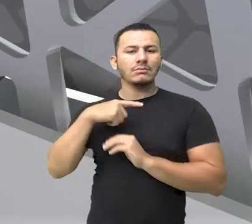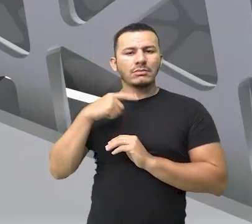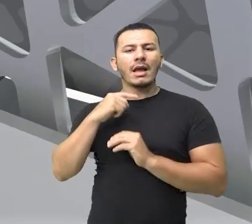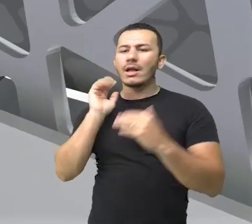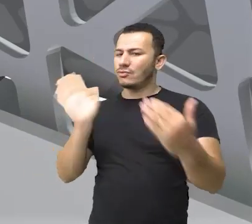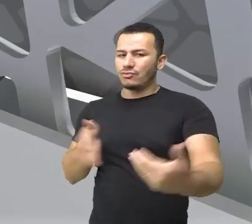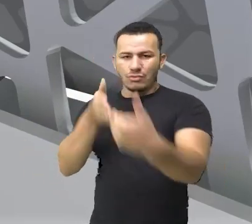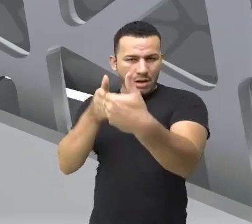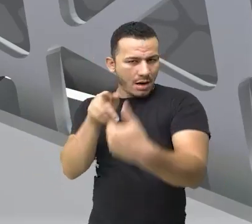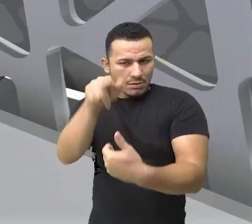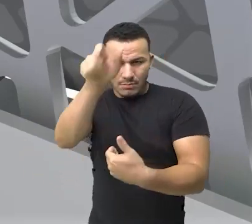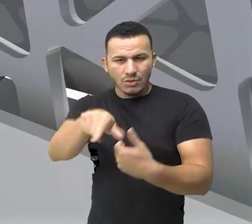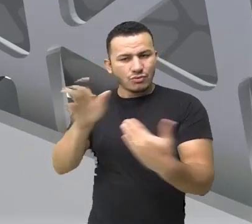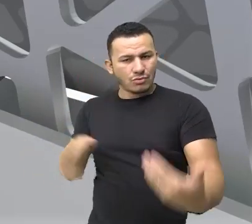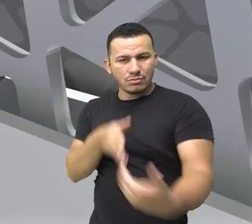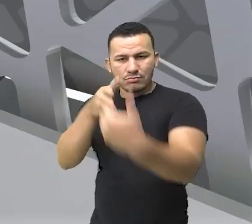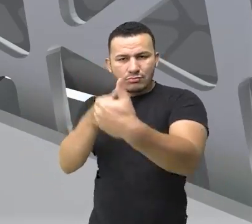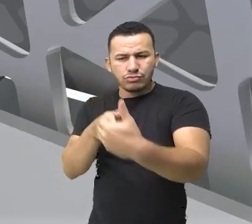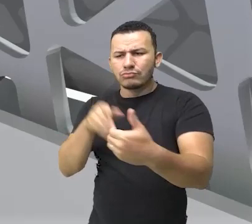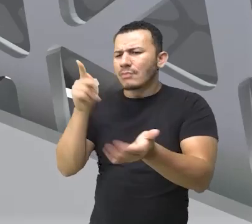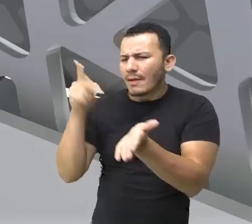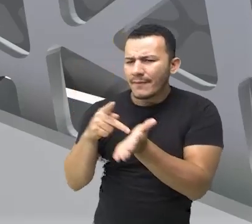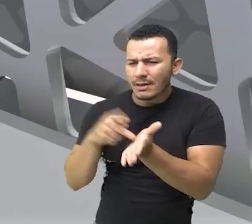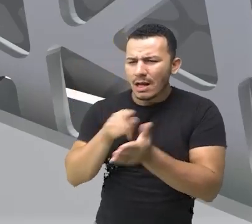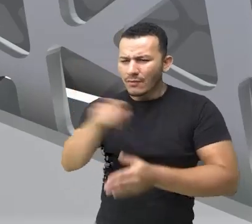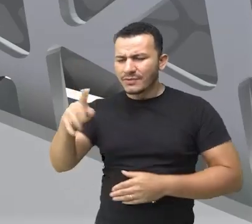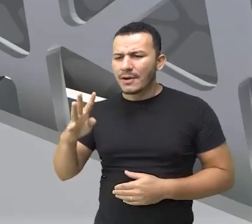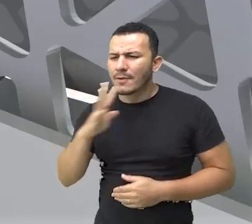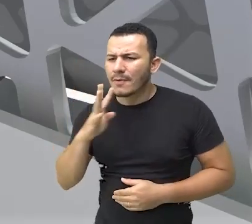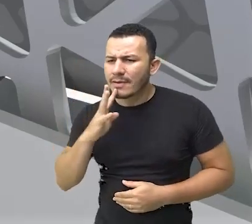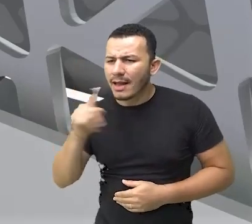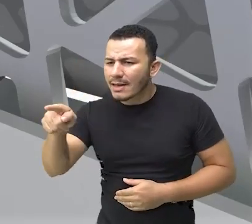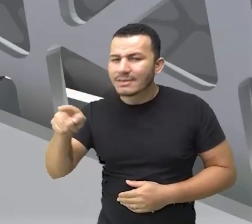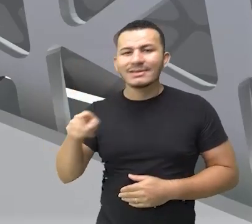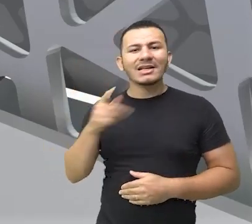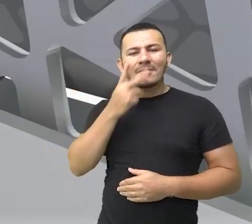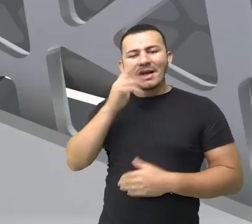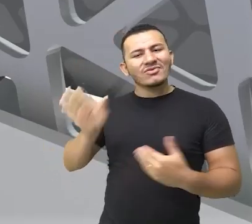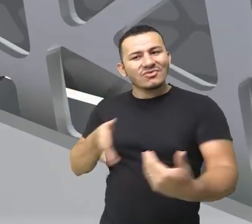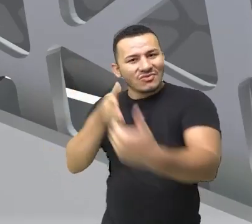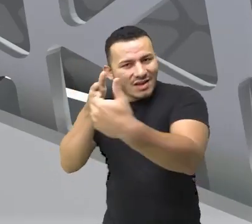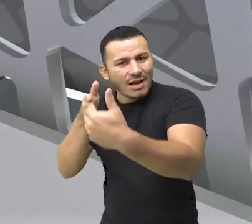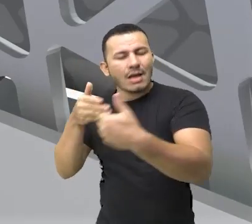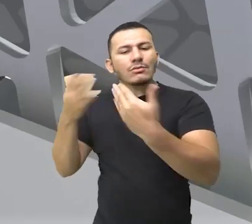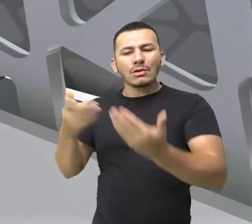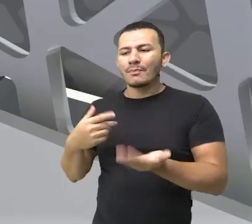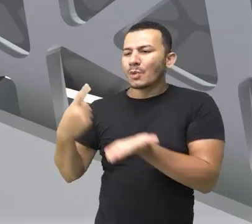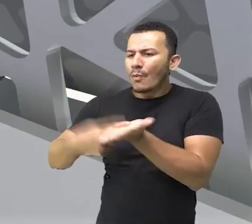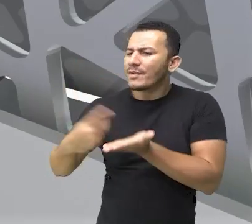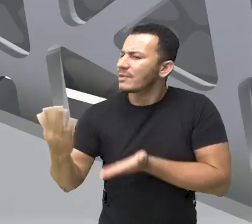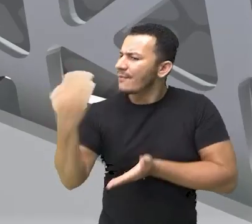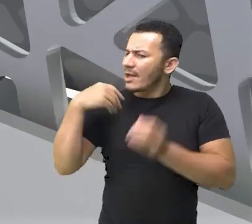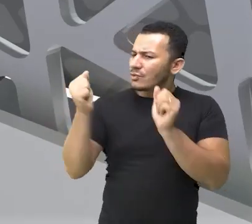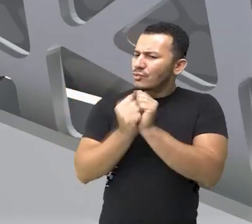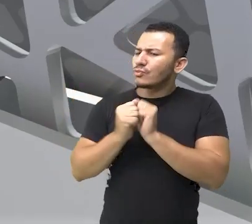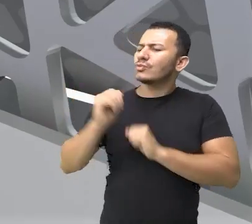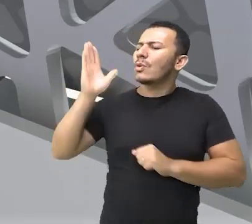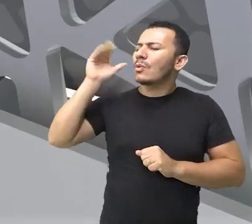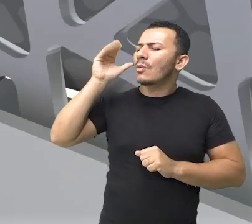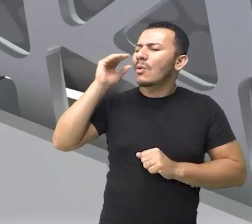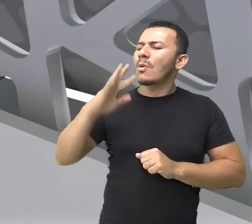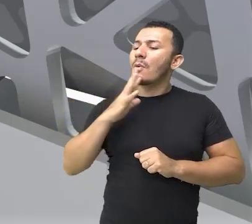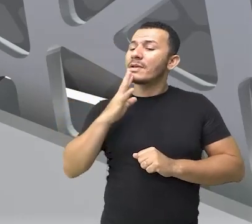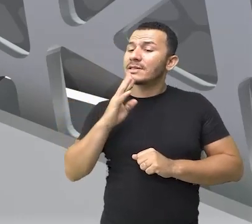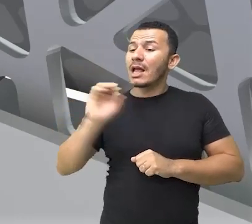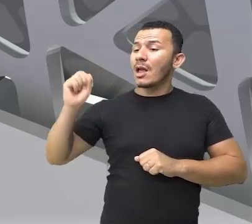Uma pergunta direta, não é mesmo, você conhece. E o convite também, então venha comigo conhecer os fatos curiosos. Isso é um